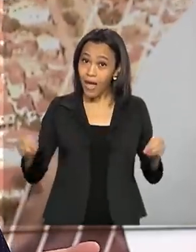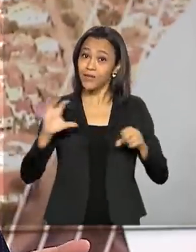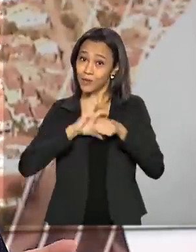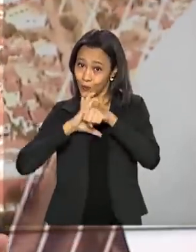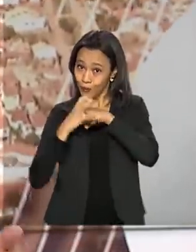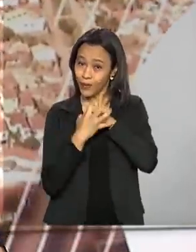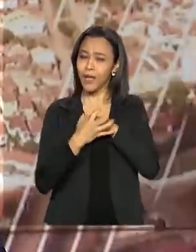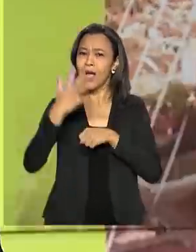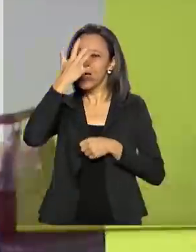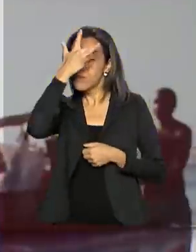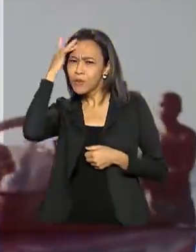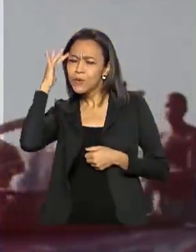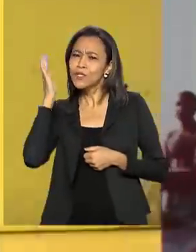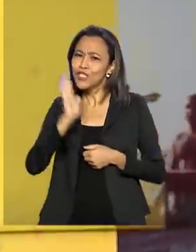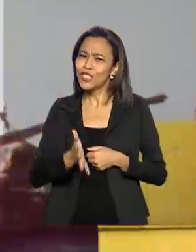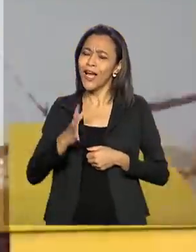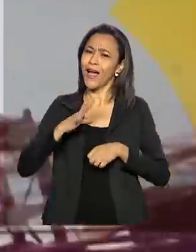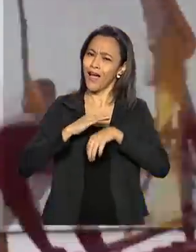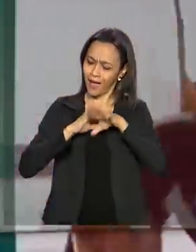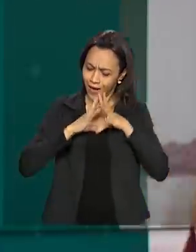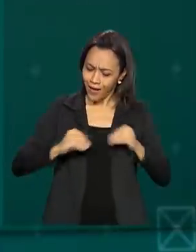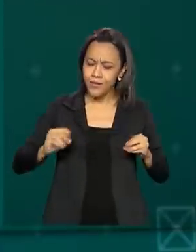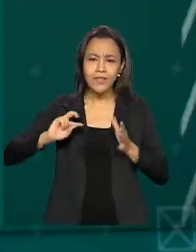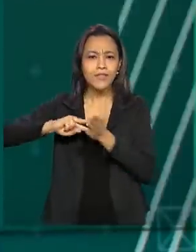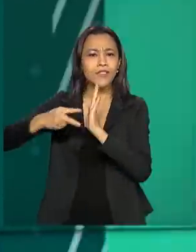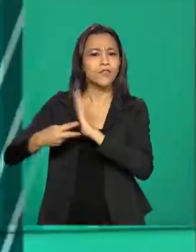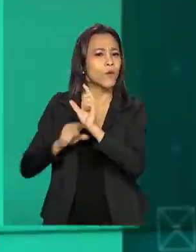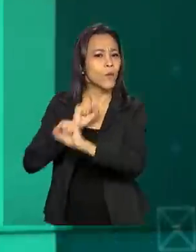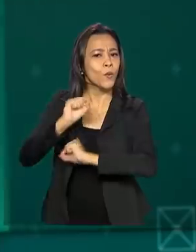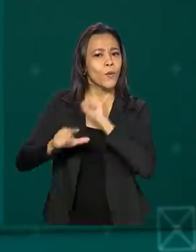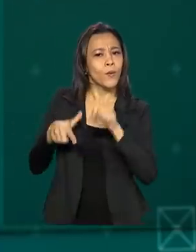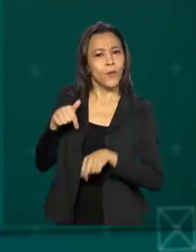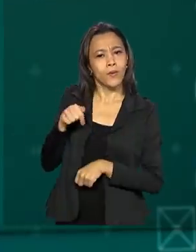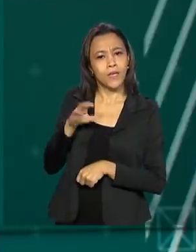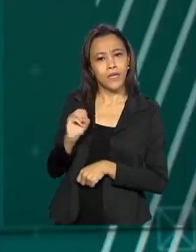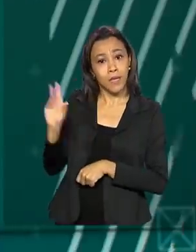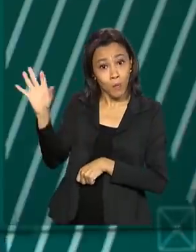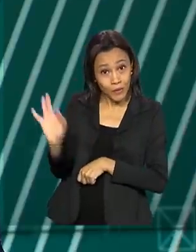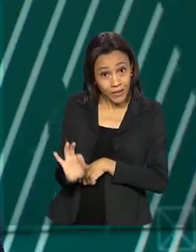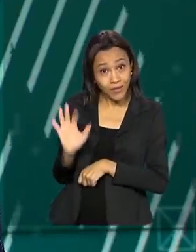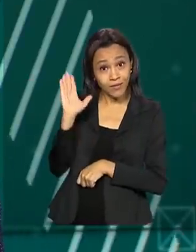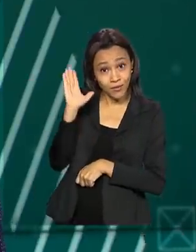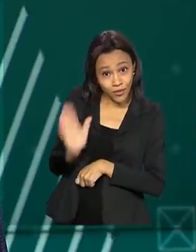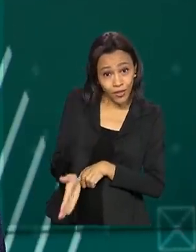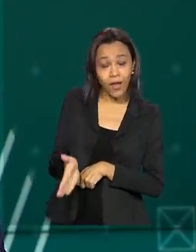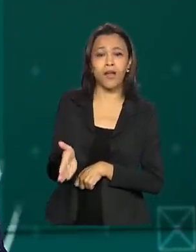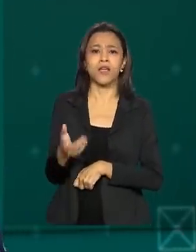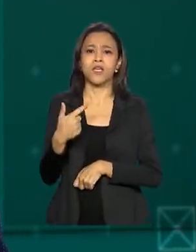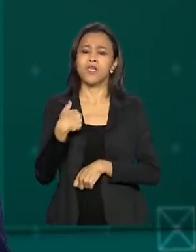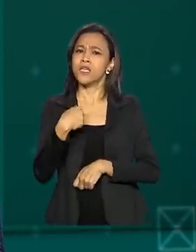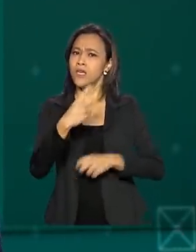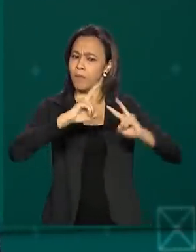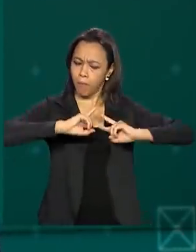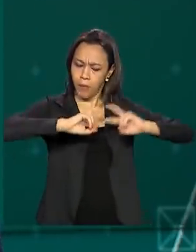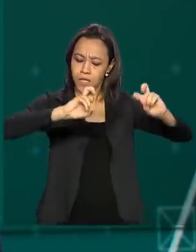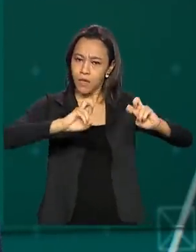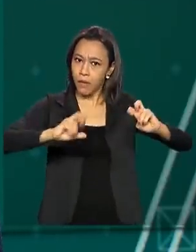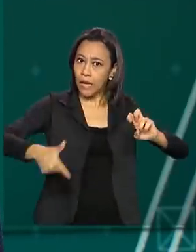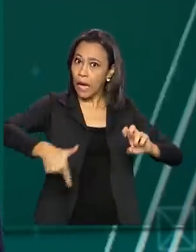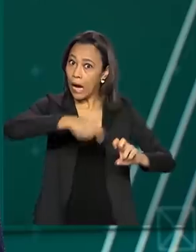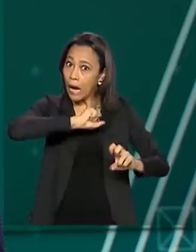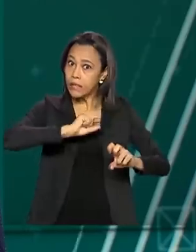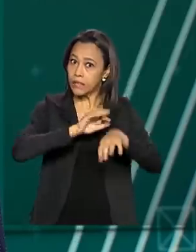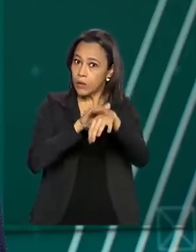pacientes recuperados já representam 70% do total de casos acumulados. E o diagnóstico precoce da doença